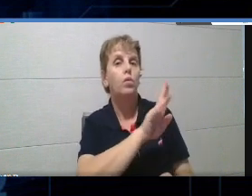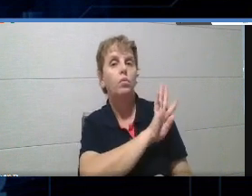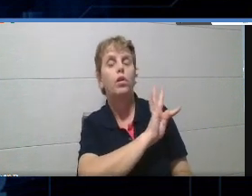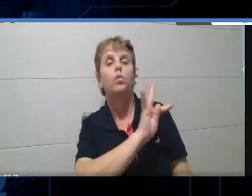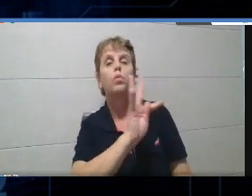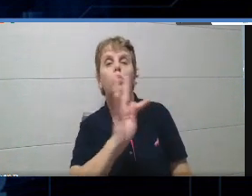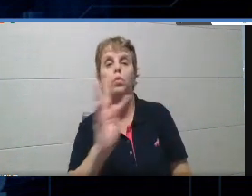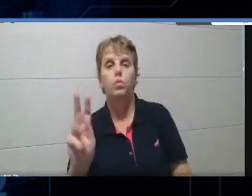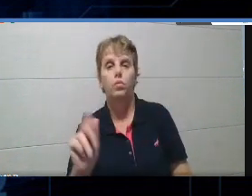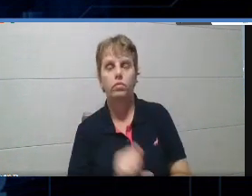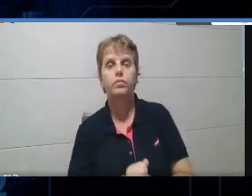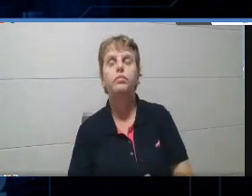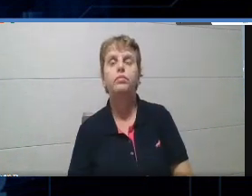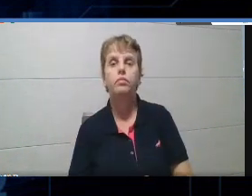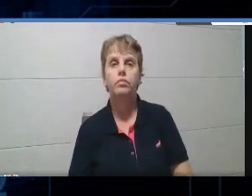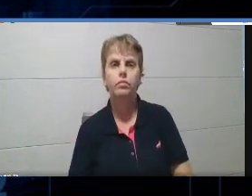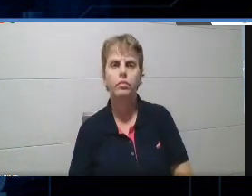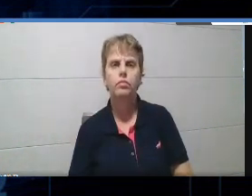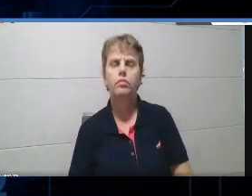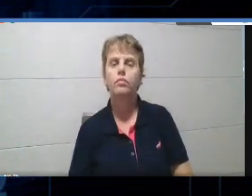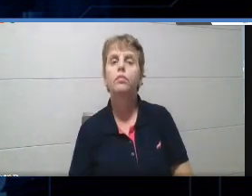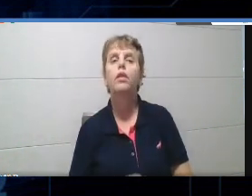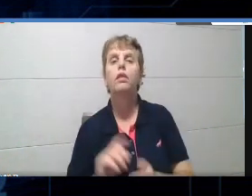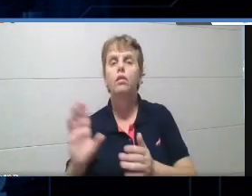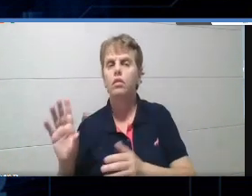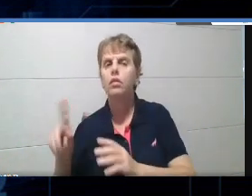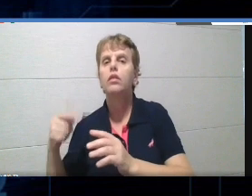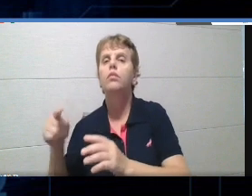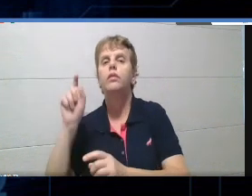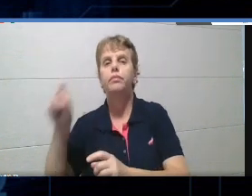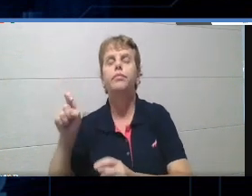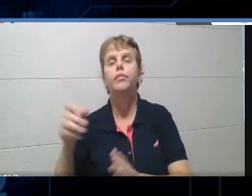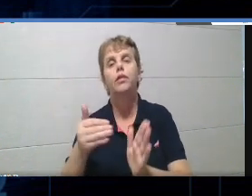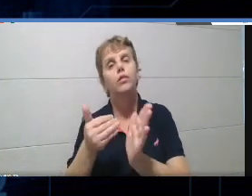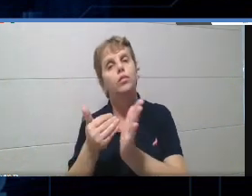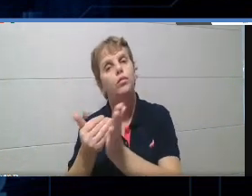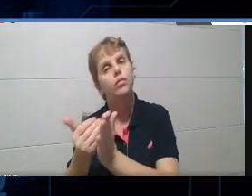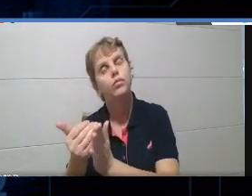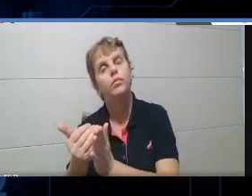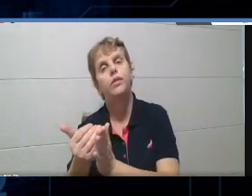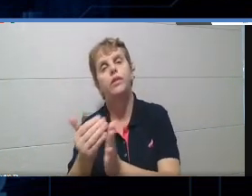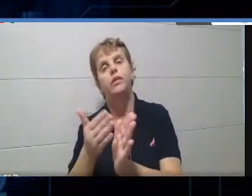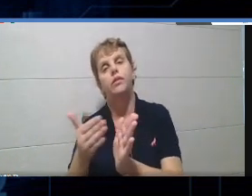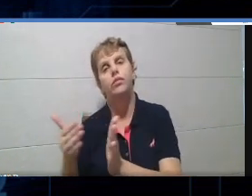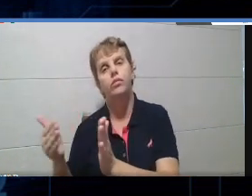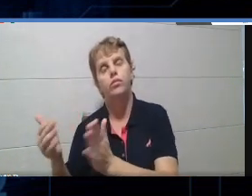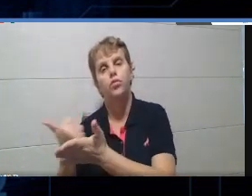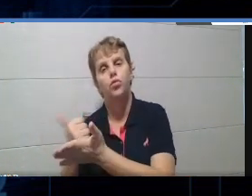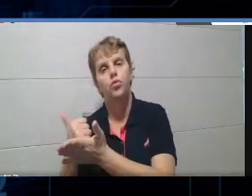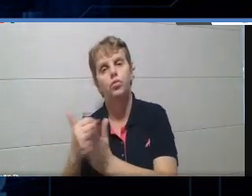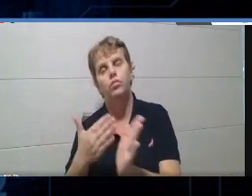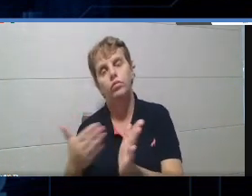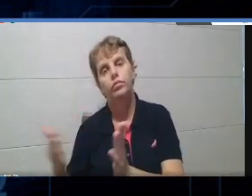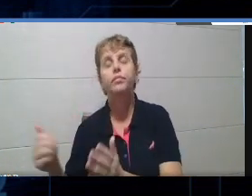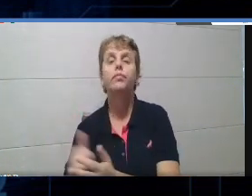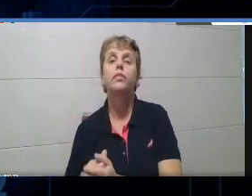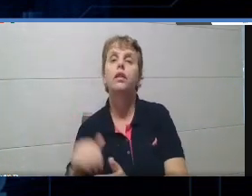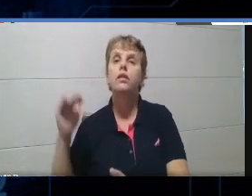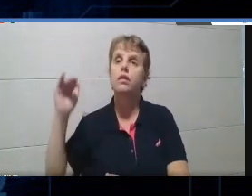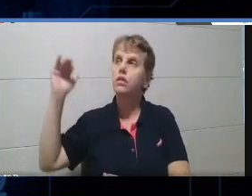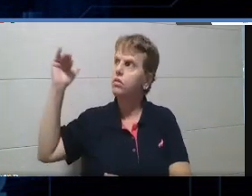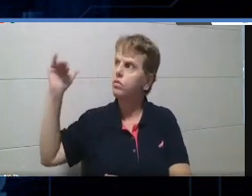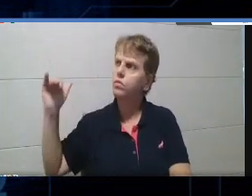Muito bem. Então, depois que feito isso, ele tem a opção de digitar Start Game e começar o quiz, tá? Aqui em cima, do ladinho, tem algumas